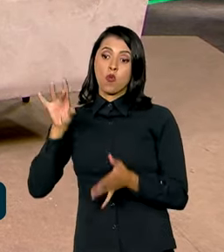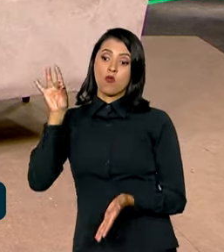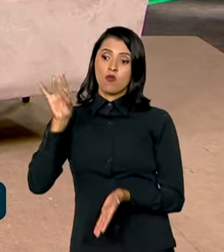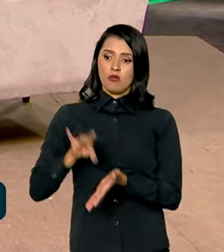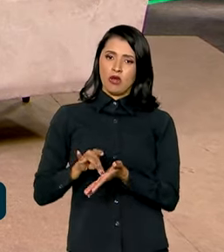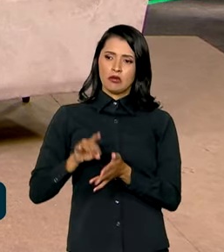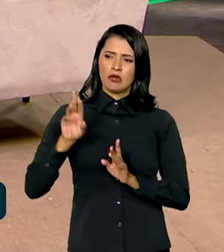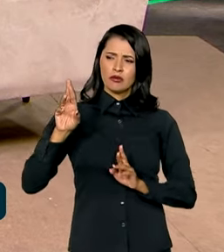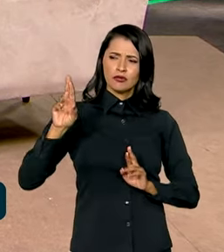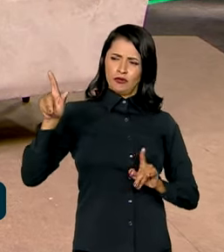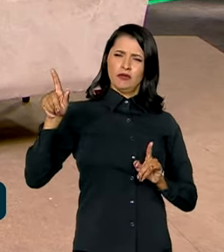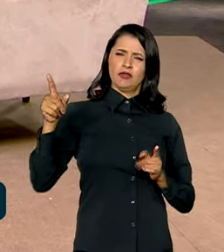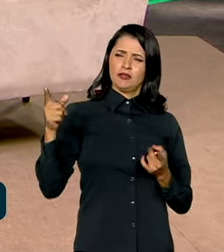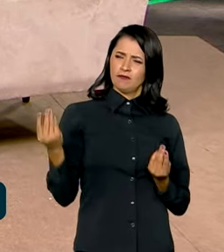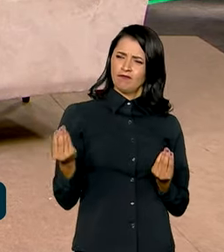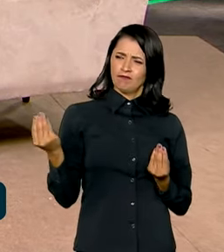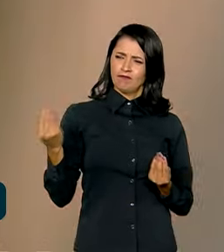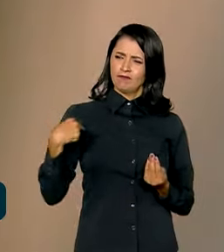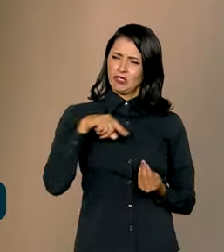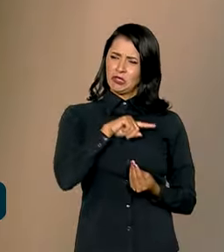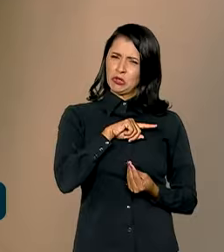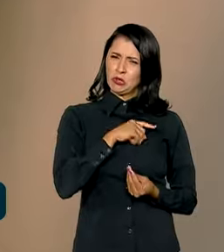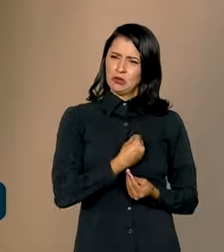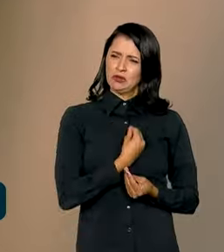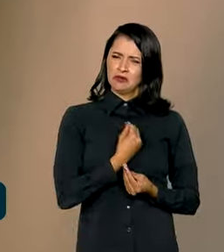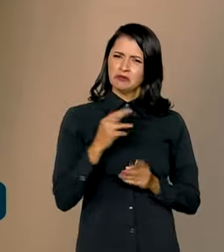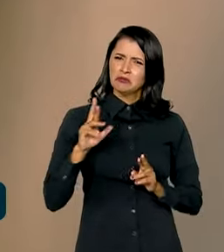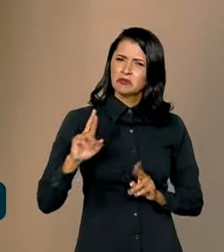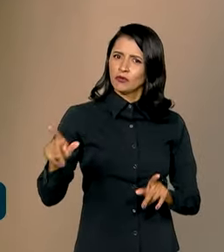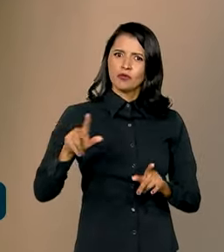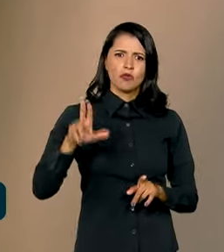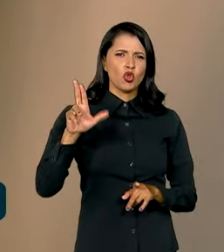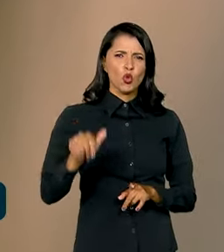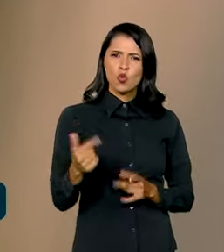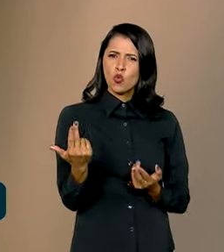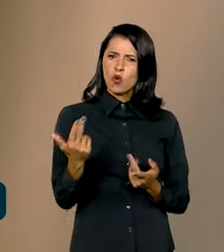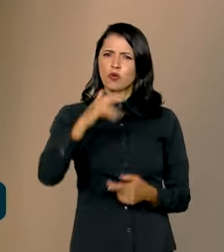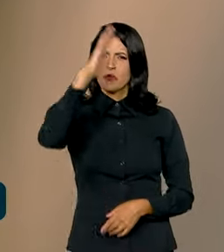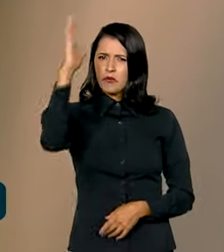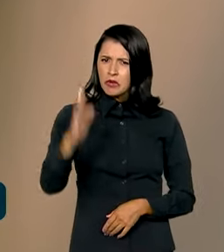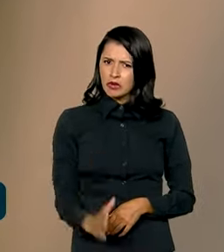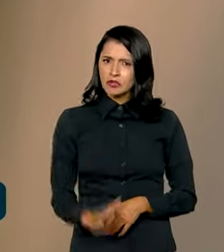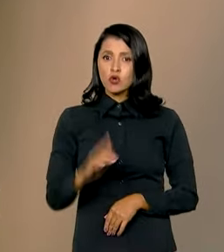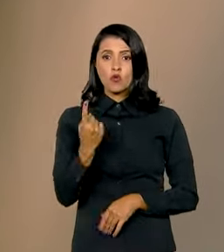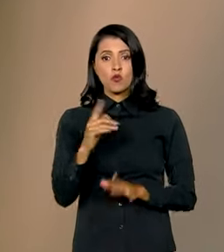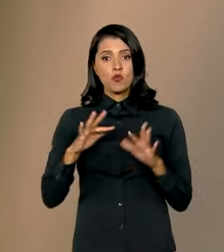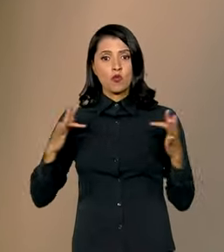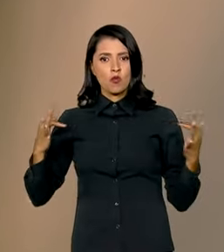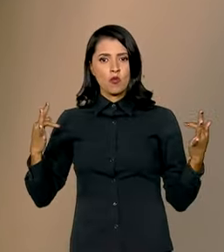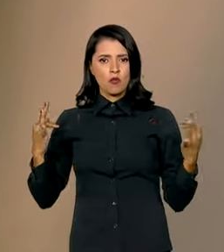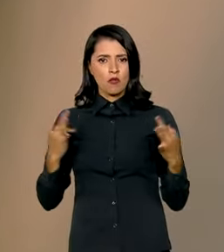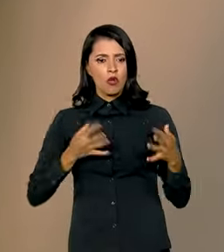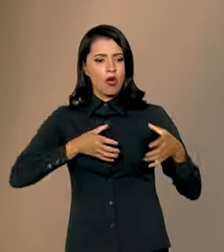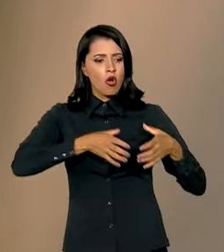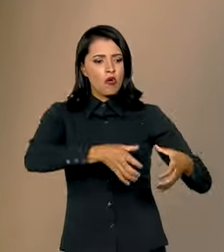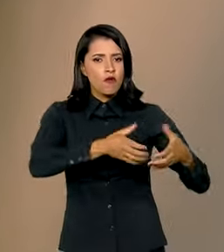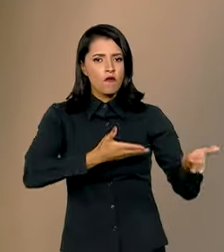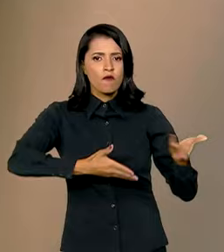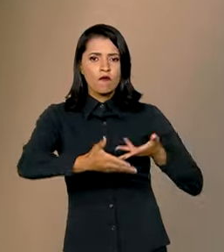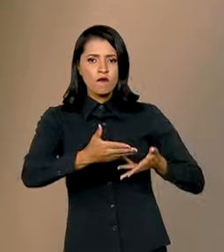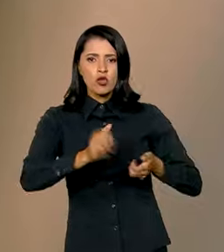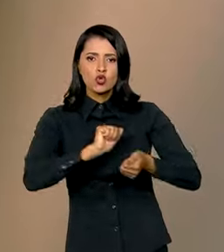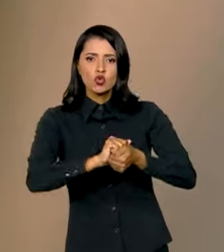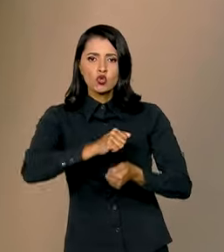estranha a nós. nunca na história brasileira uma família deixou de conviver, deixou de passar o